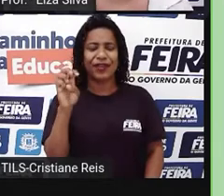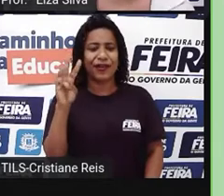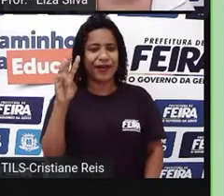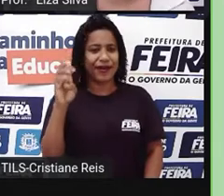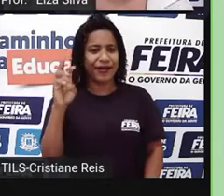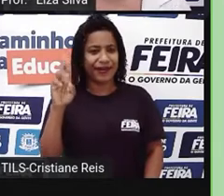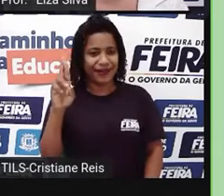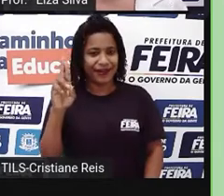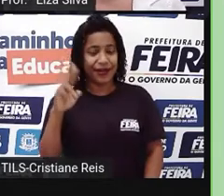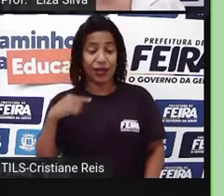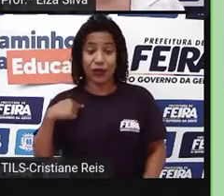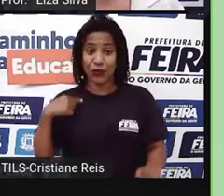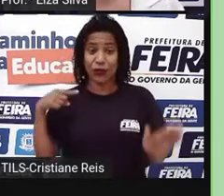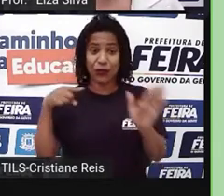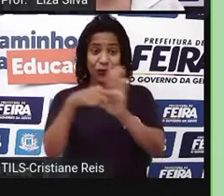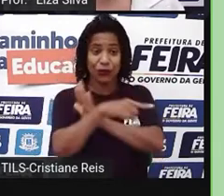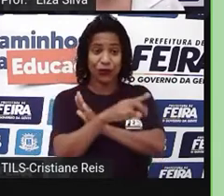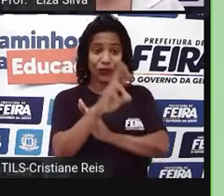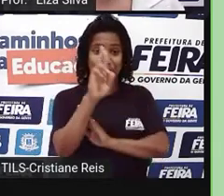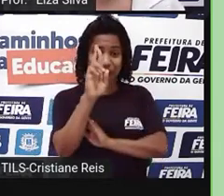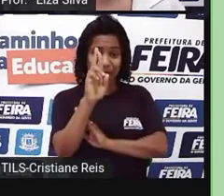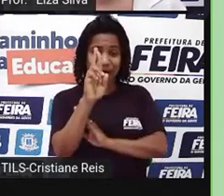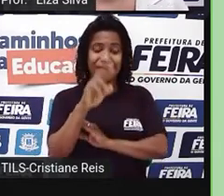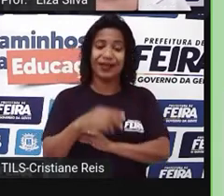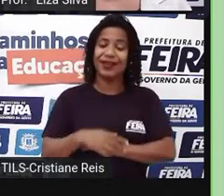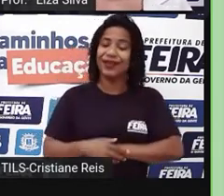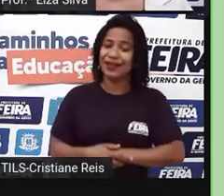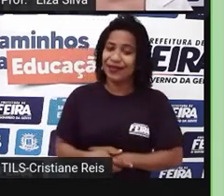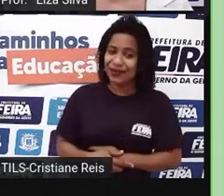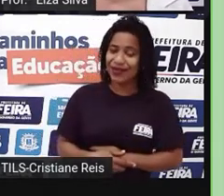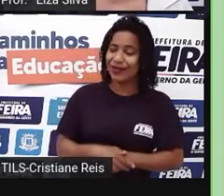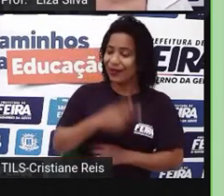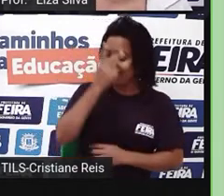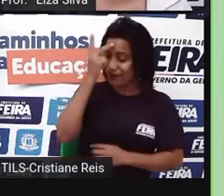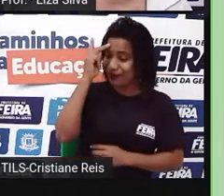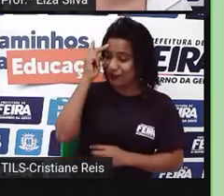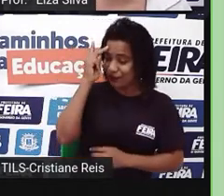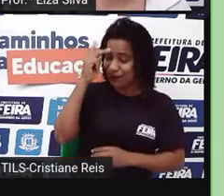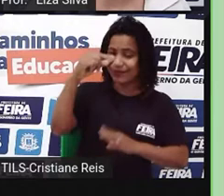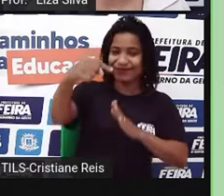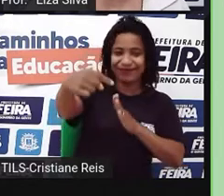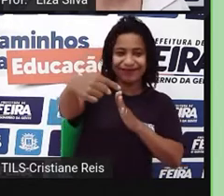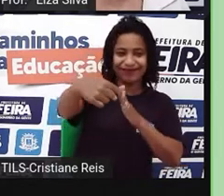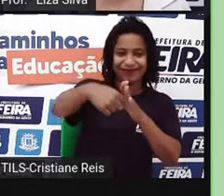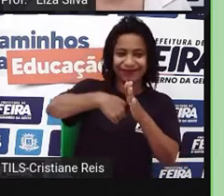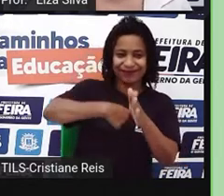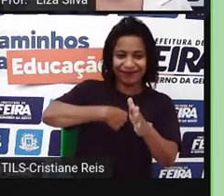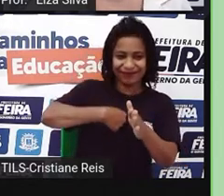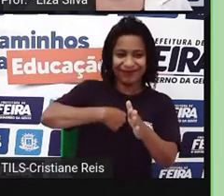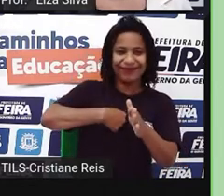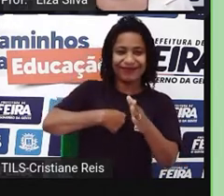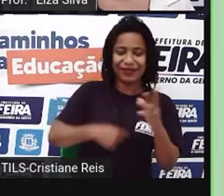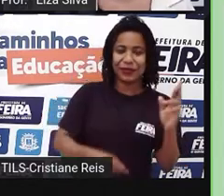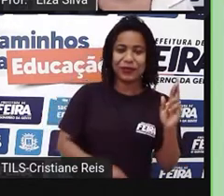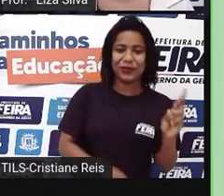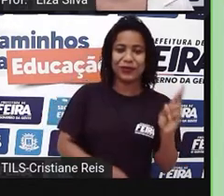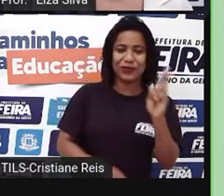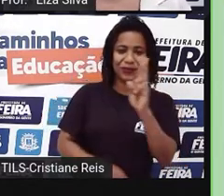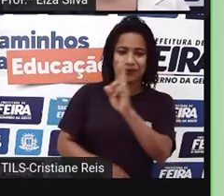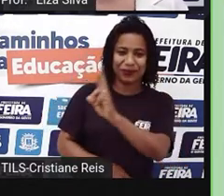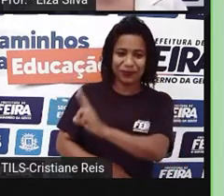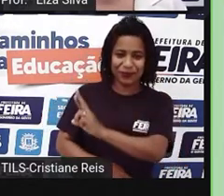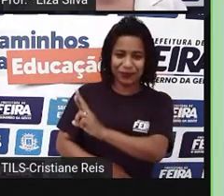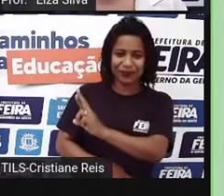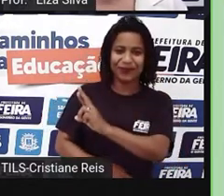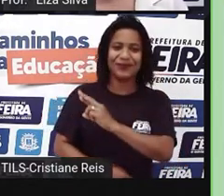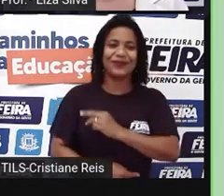entrevistador ou a entrevistadora, e um interviewer, que é o entrevistado ou